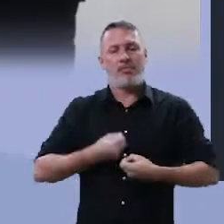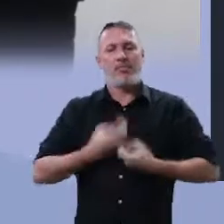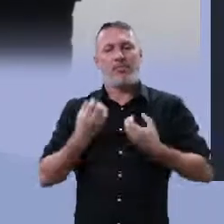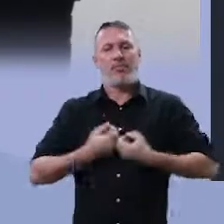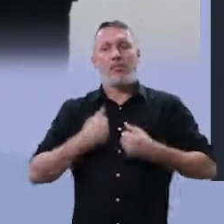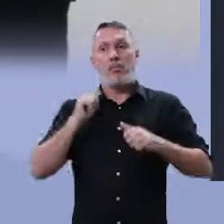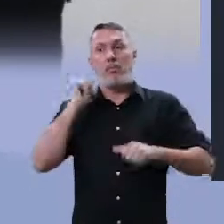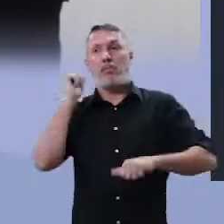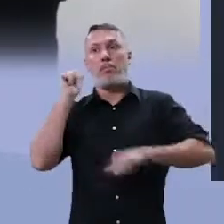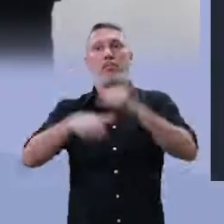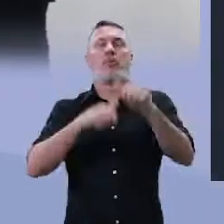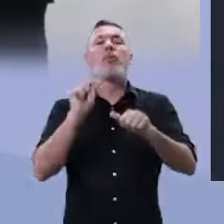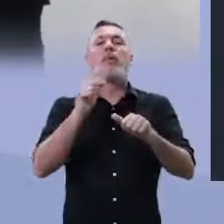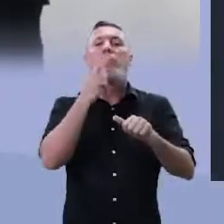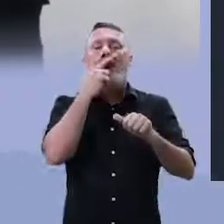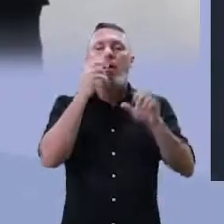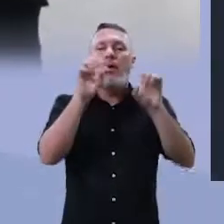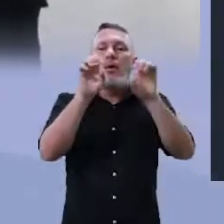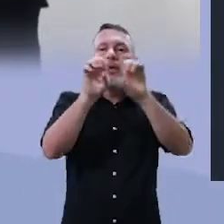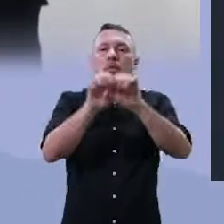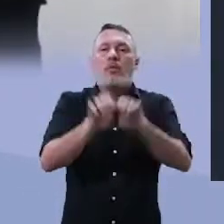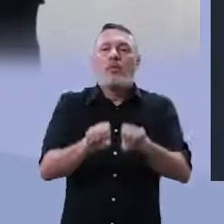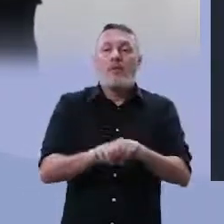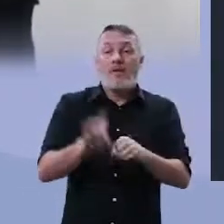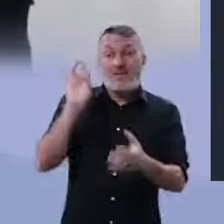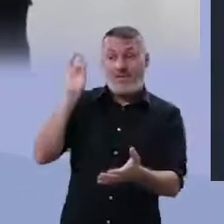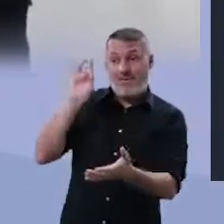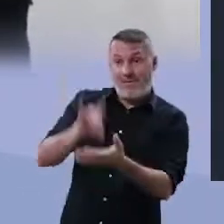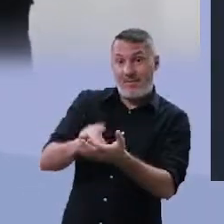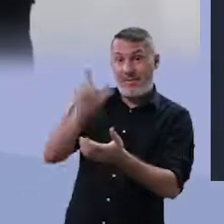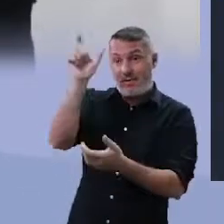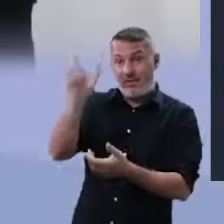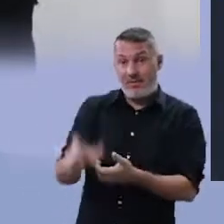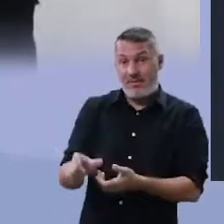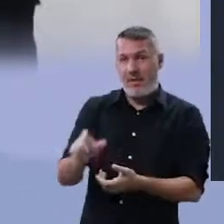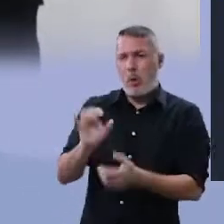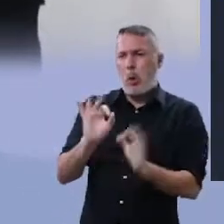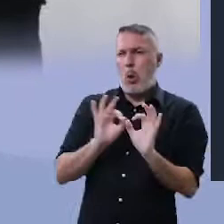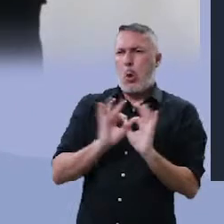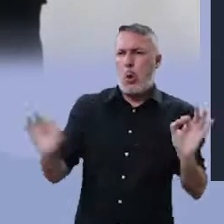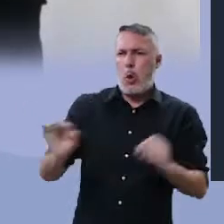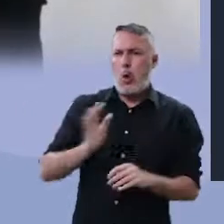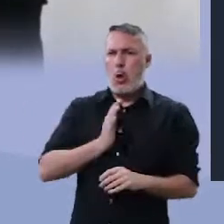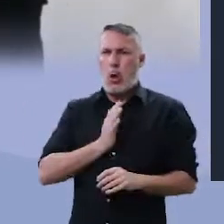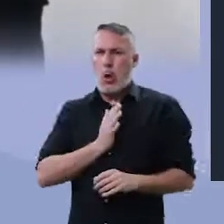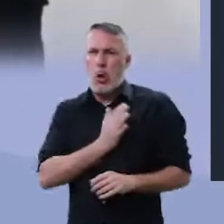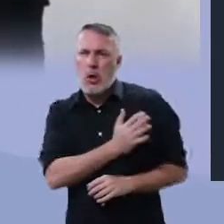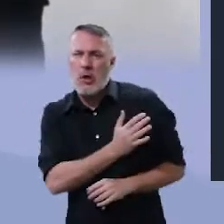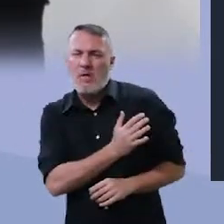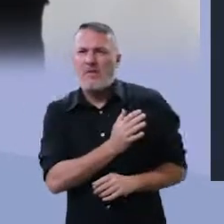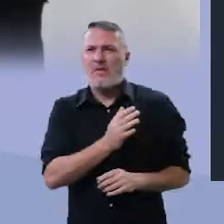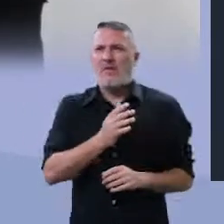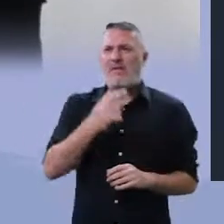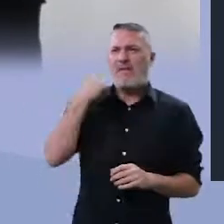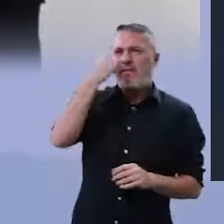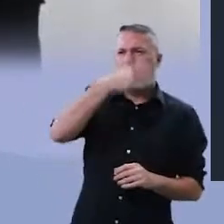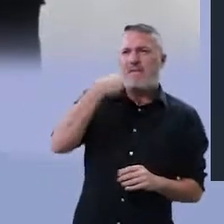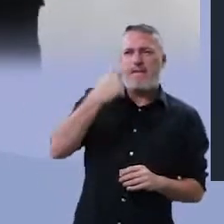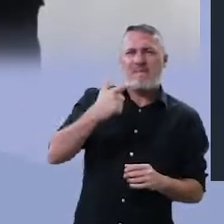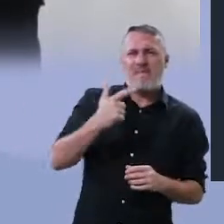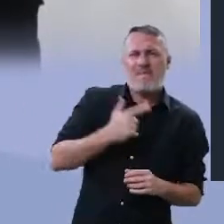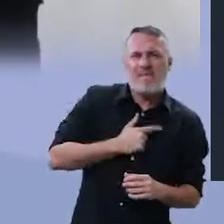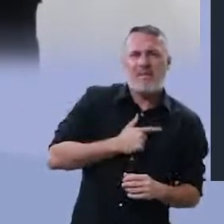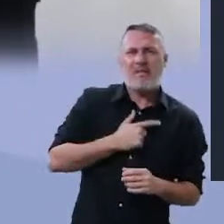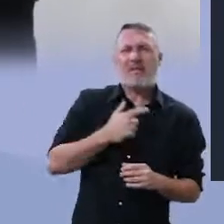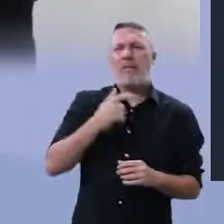constroem uma estrutura capaz de mudar a realidade dele, a realidade do horror, a realidade da fiúra,